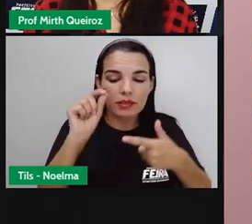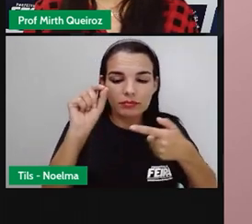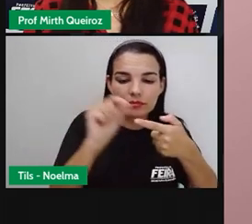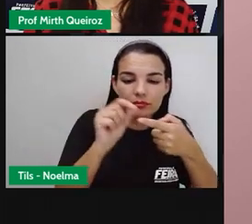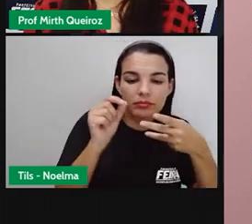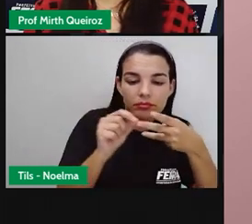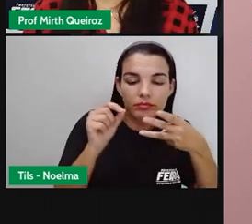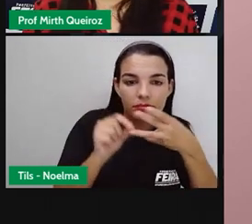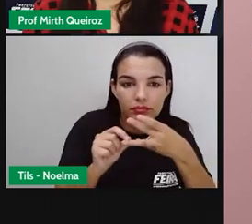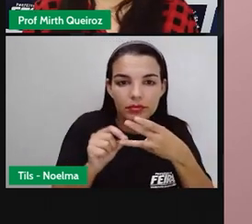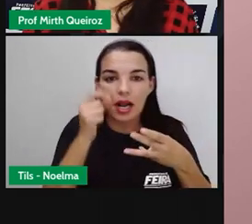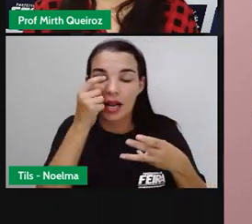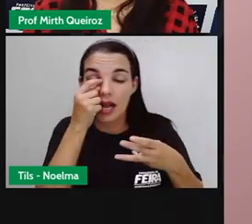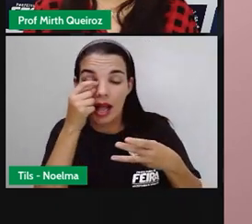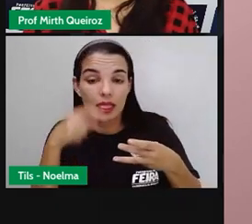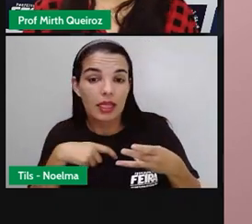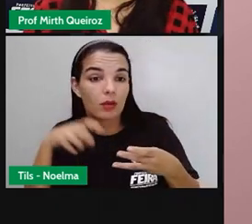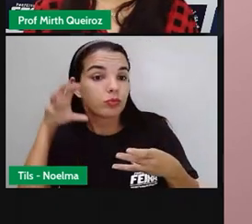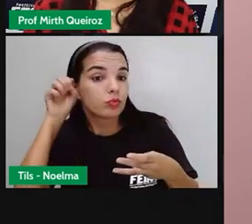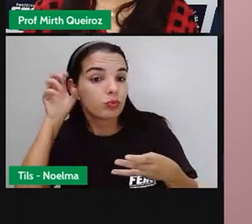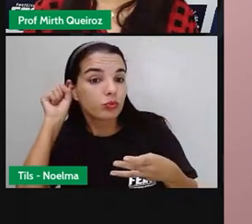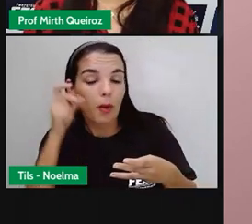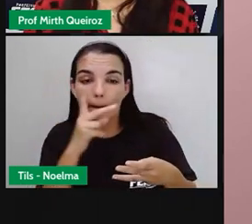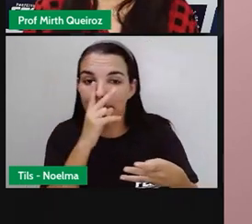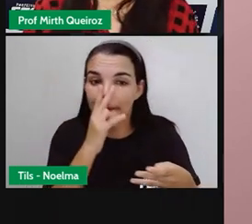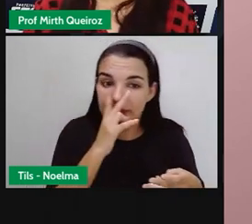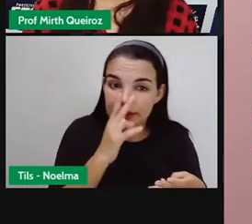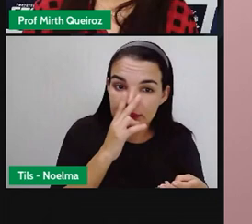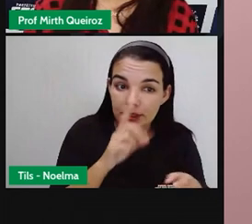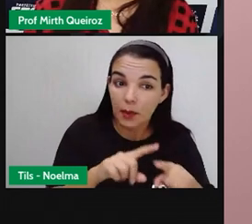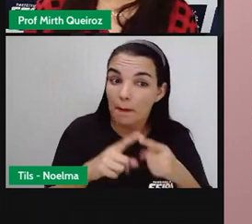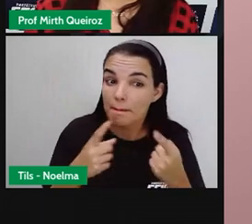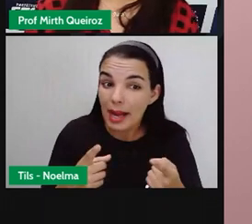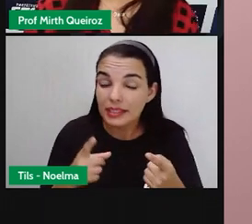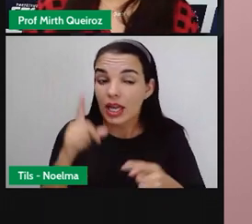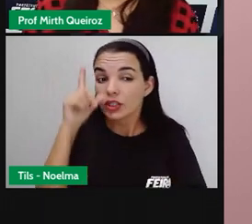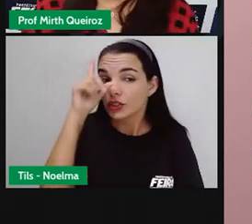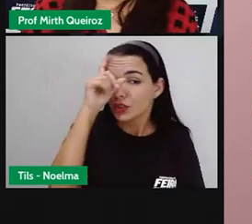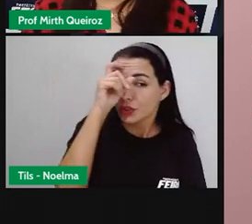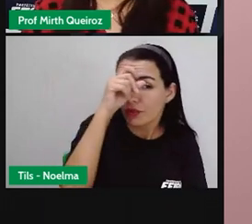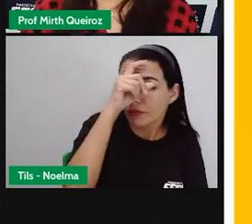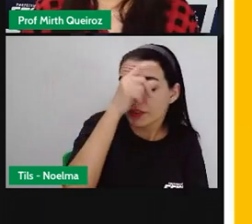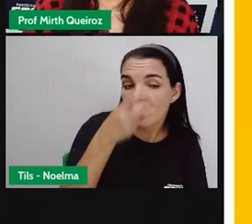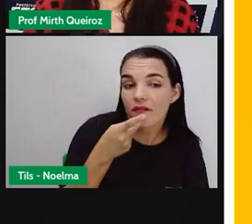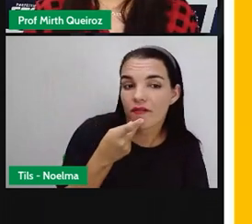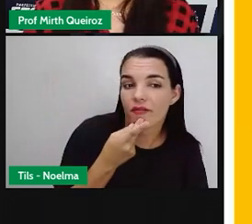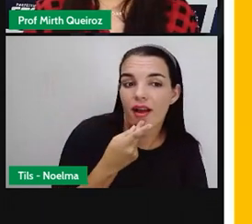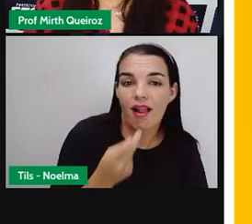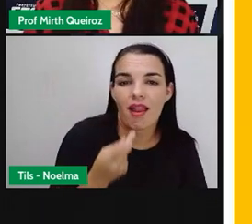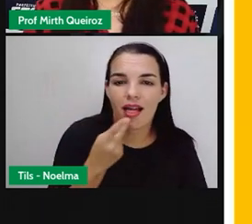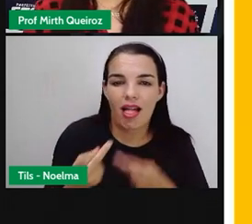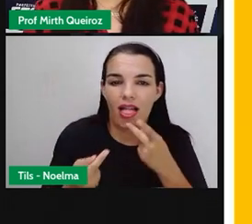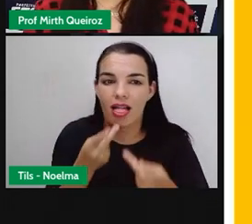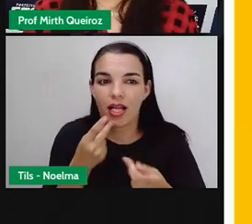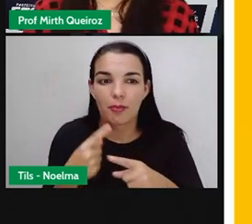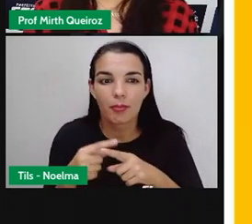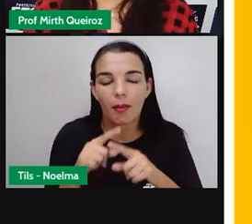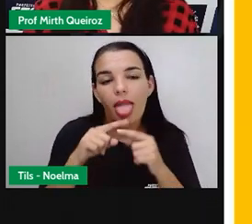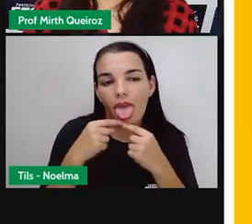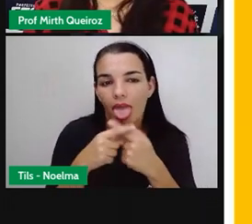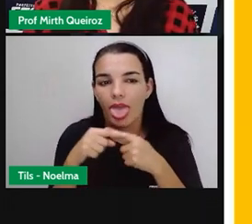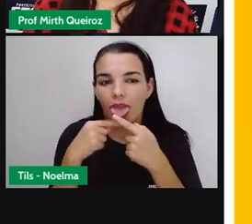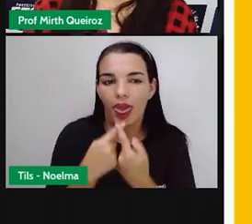sílabas de mesmos sons, são difíceis de pronunciar, como as que a gente vai ver agora aqui em alguns